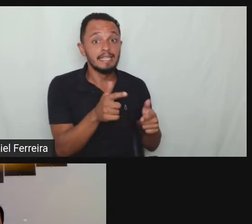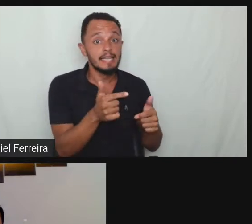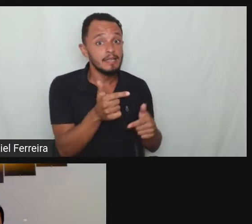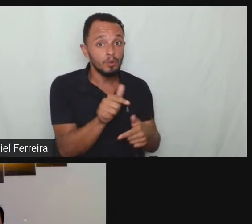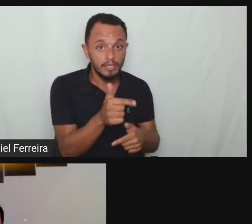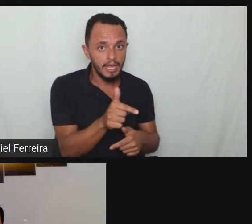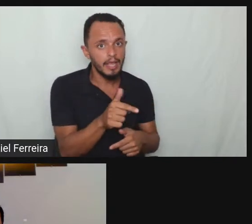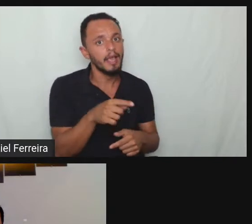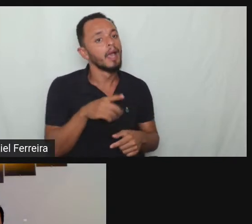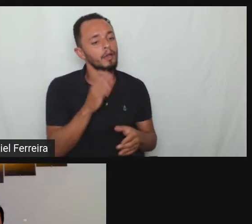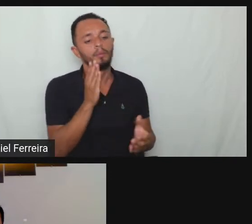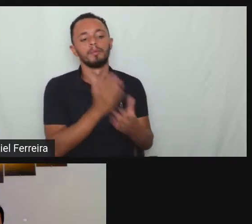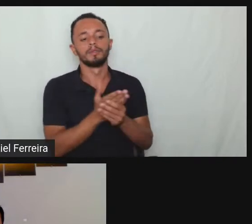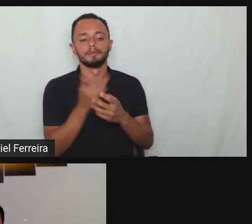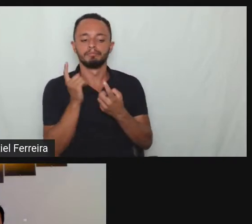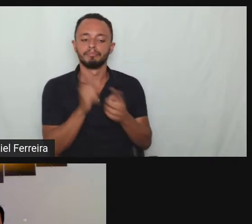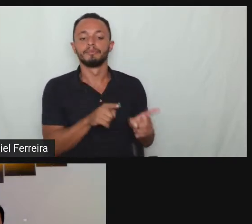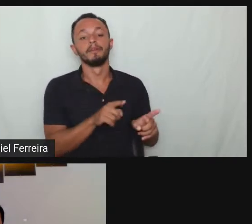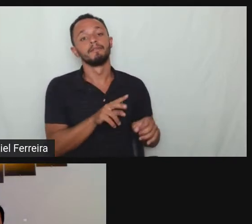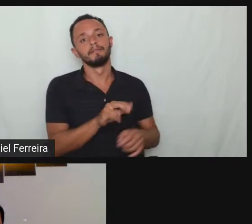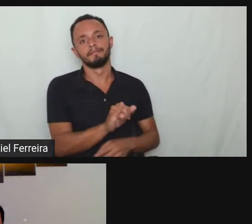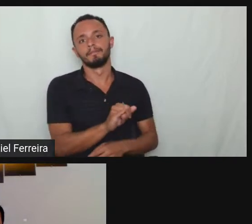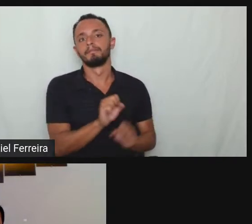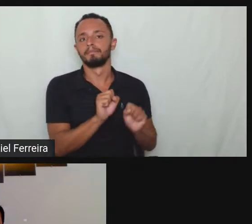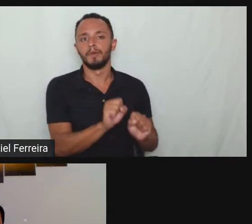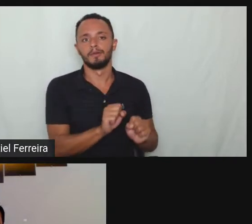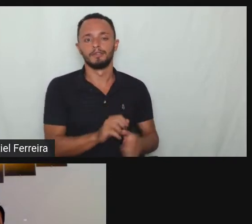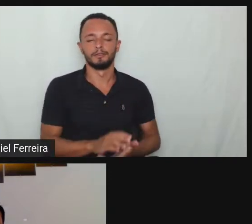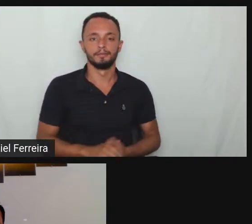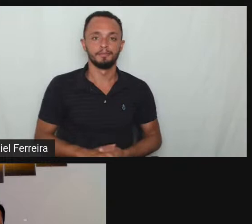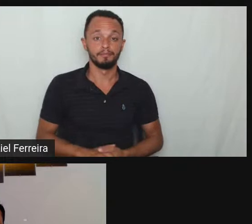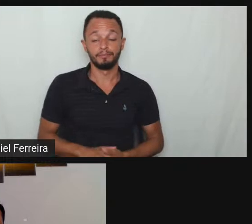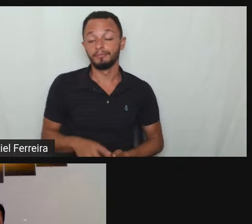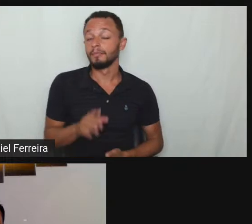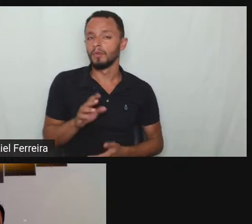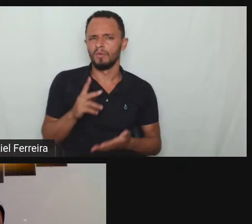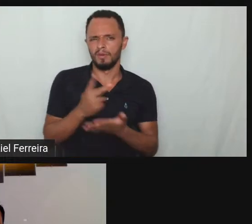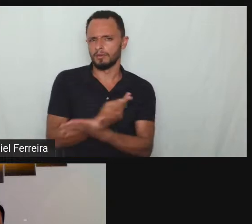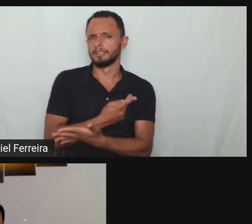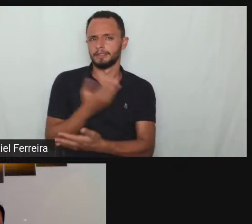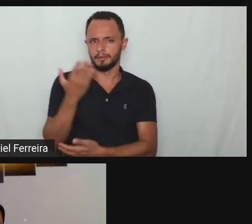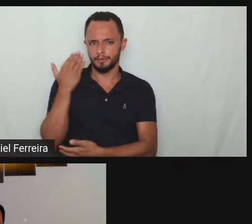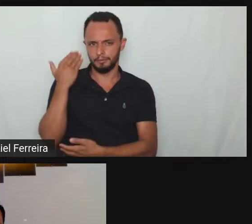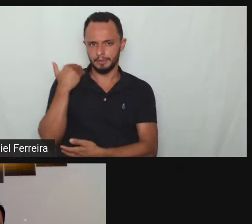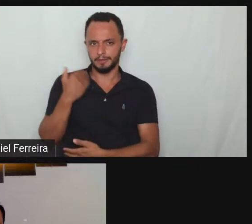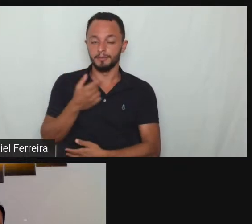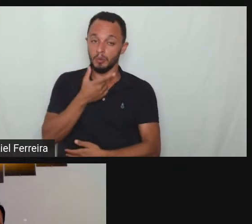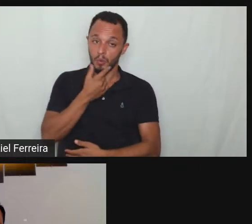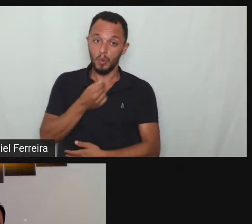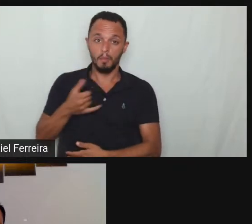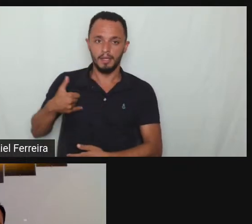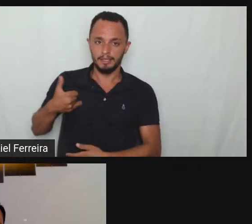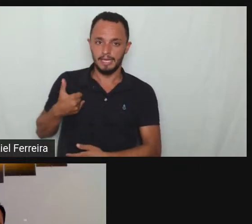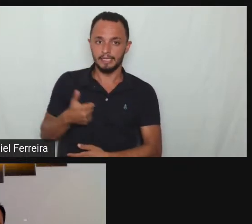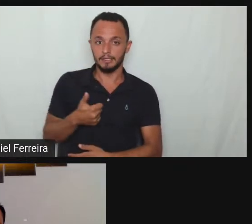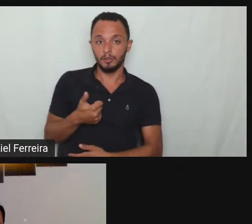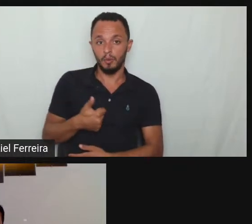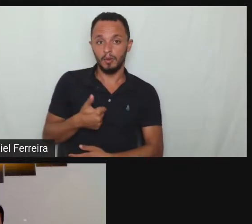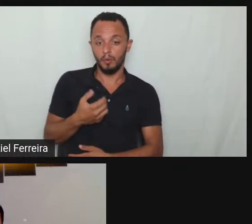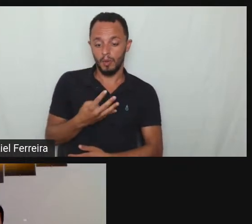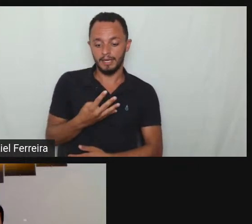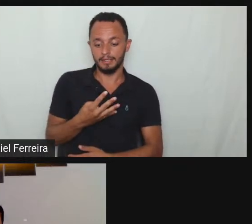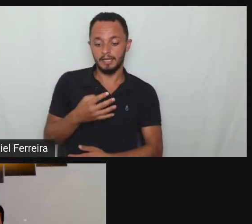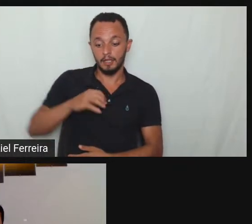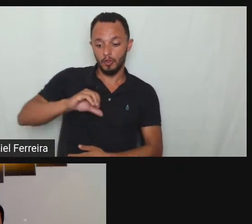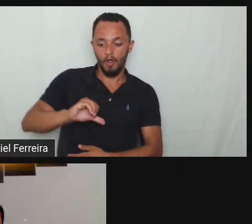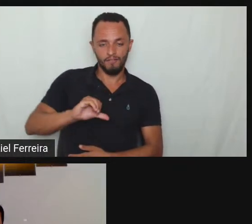concreto Marcelo que a gente teve no escritório um rapaz de 49 anos de idade ele conseguiu o primeiro